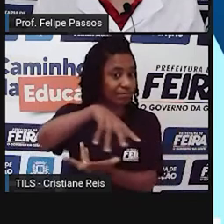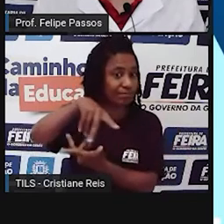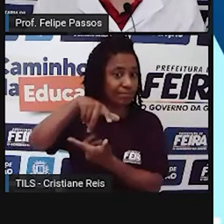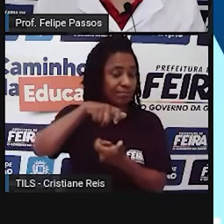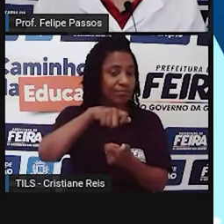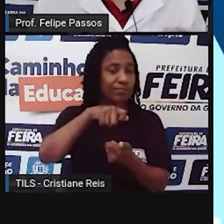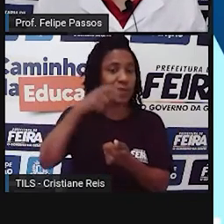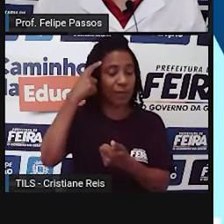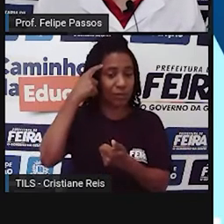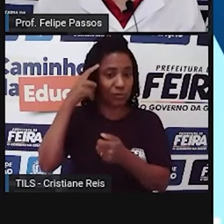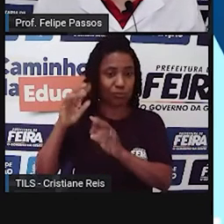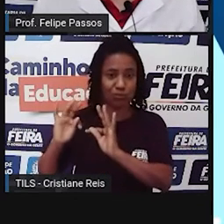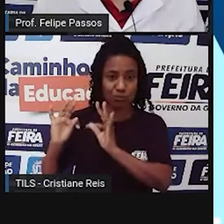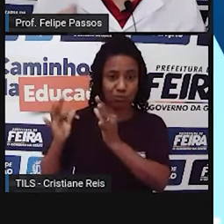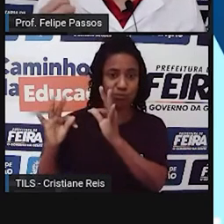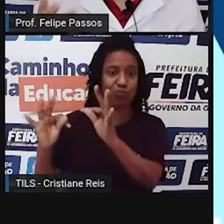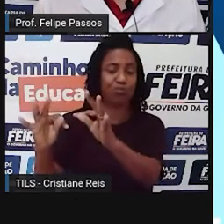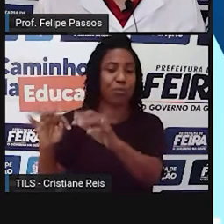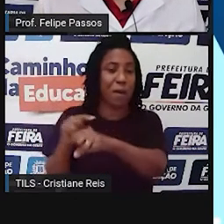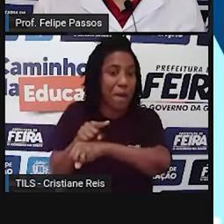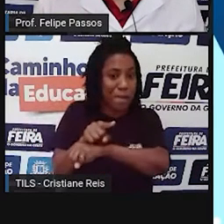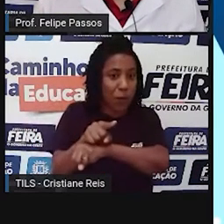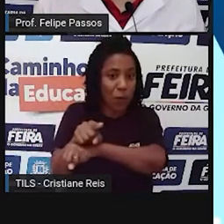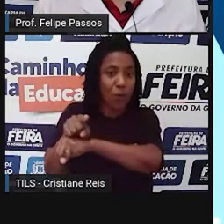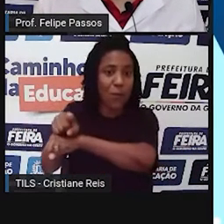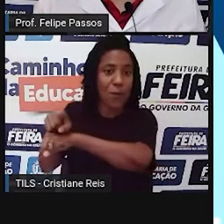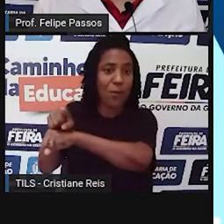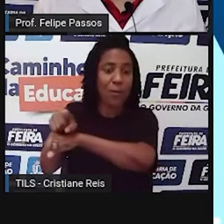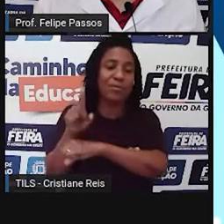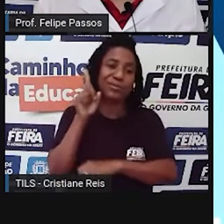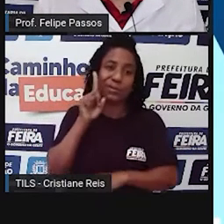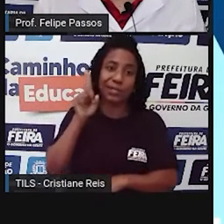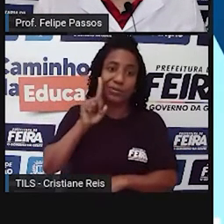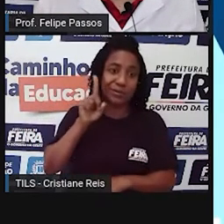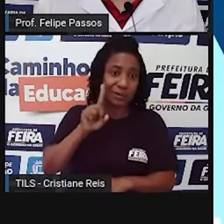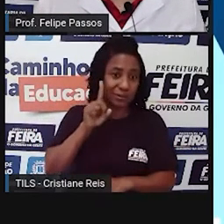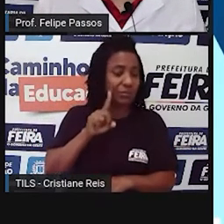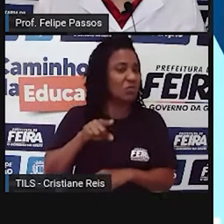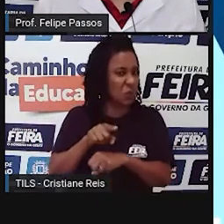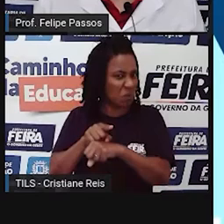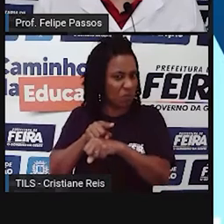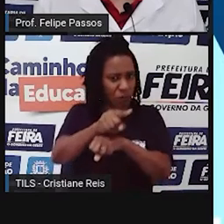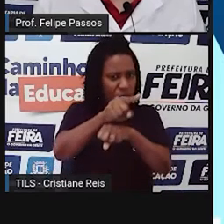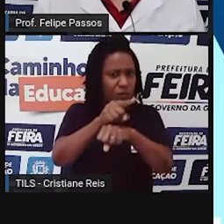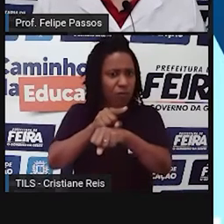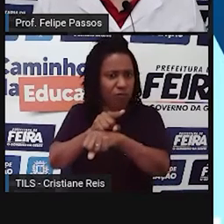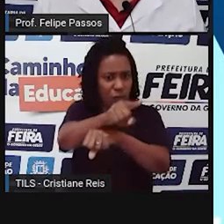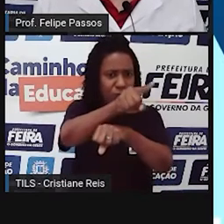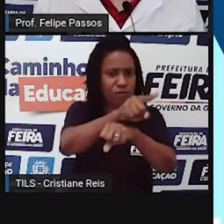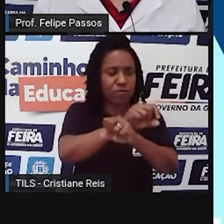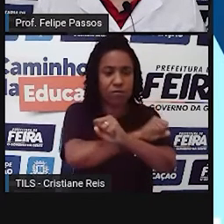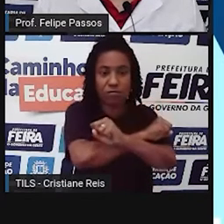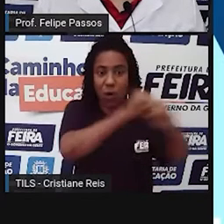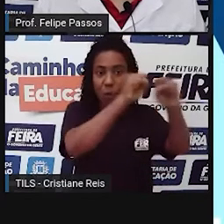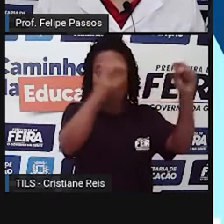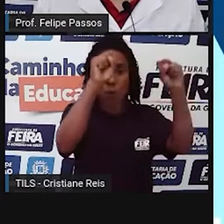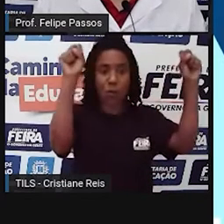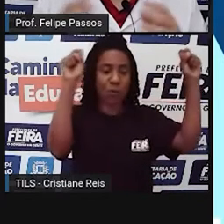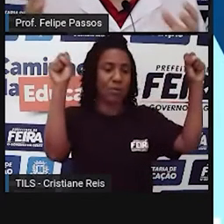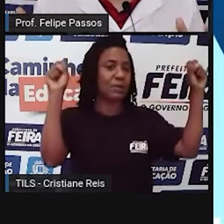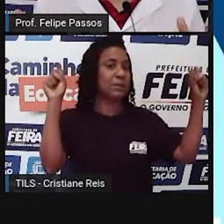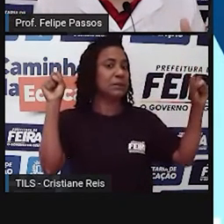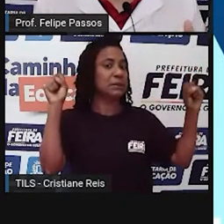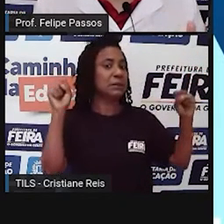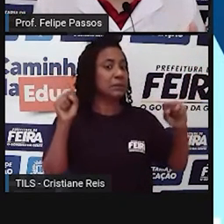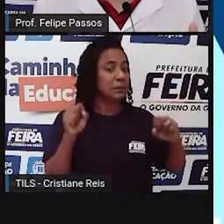avanço da tecnologia, com novas armas, os Estados Unidos mostrou que a bomba atômica era muito destrutiva. Então, assim, com